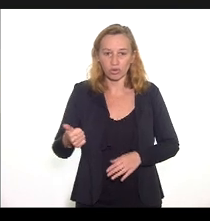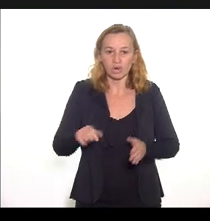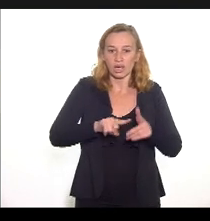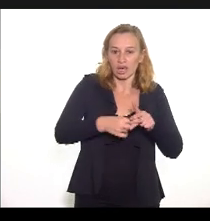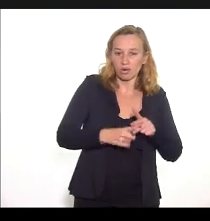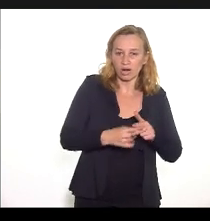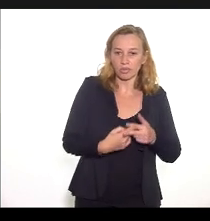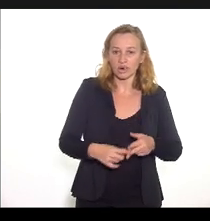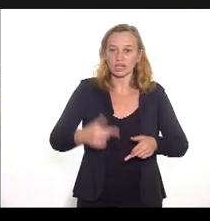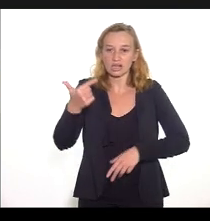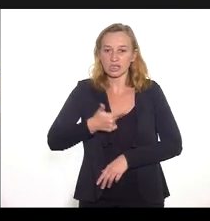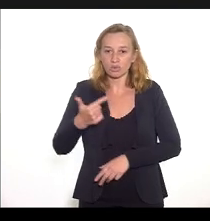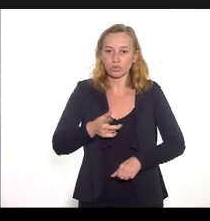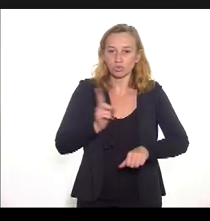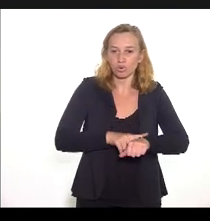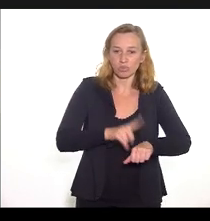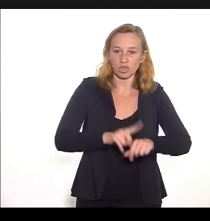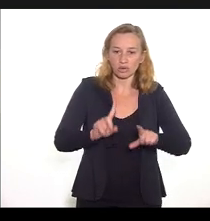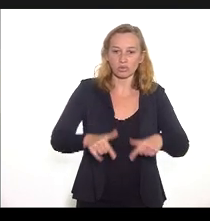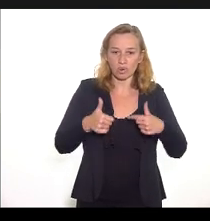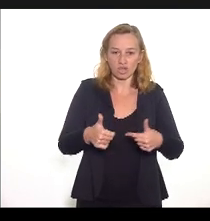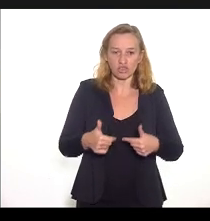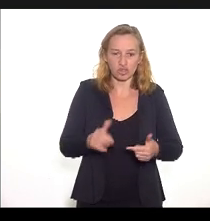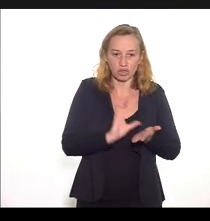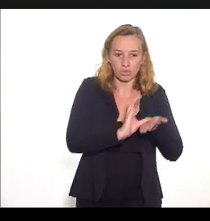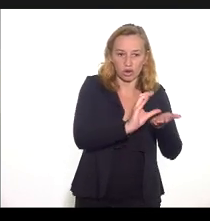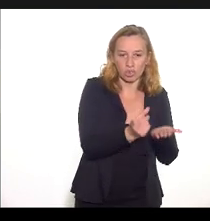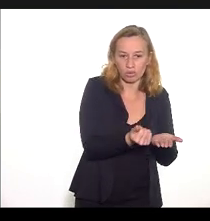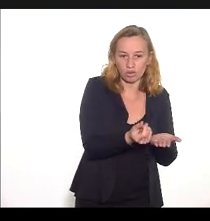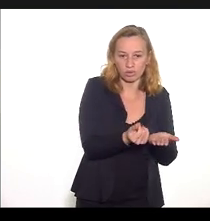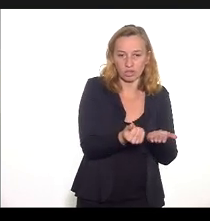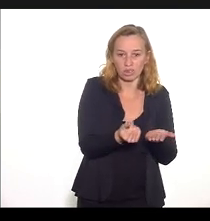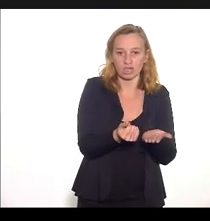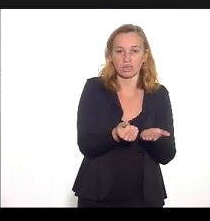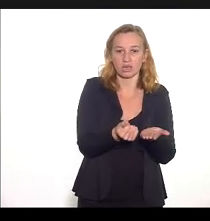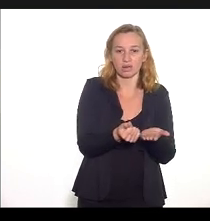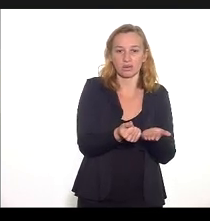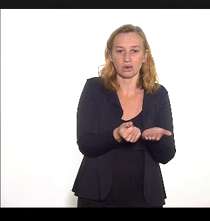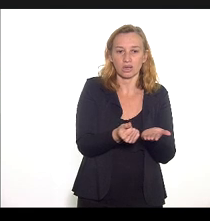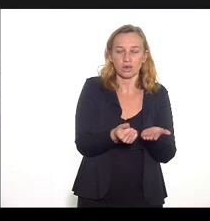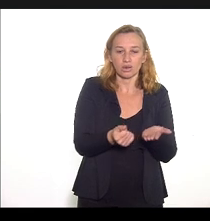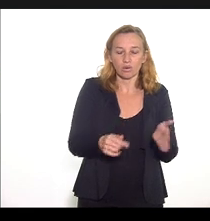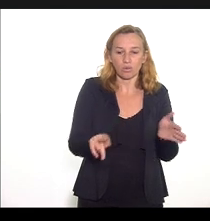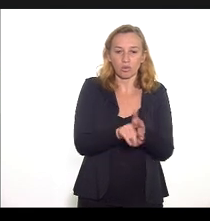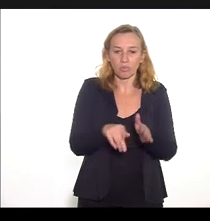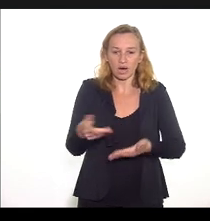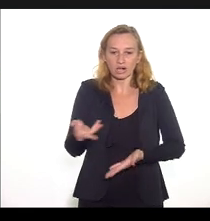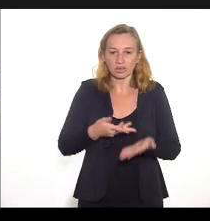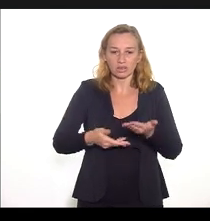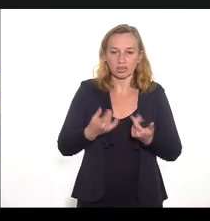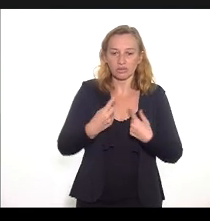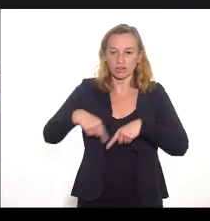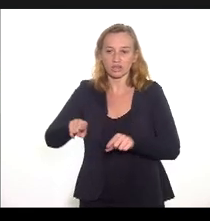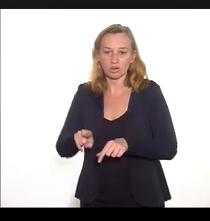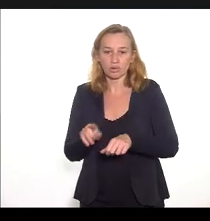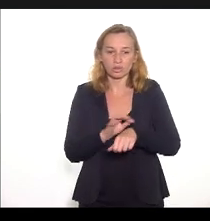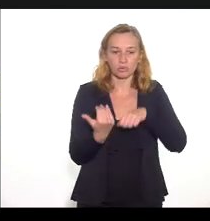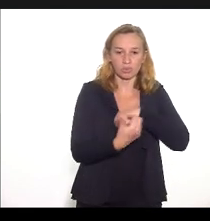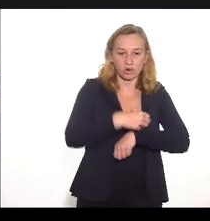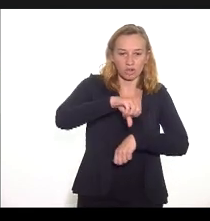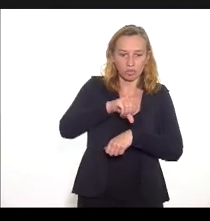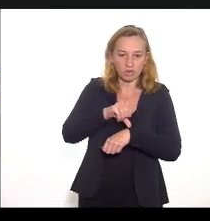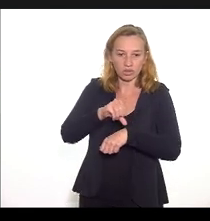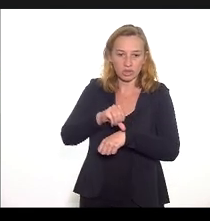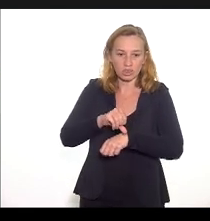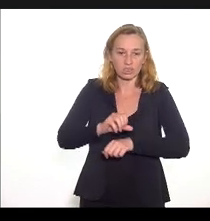regulamenta a segunda etapa da execução do recurso financeiro excepcional como parte das ações de enfrentamento ao coronavírus, SARS